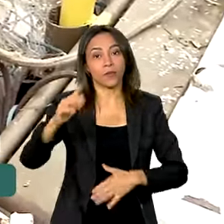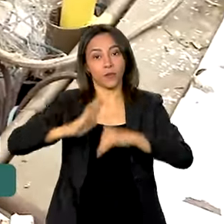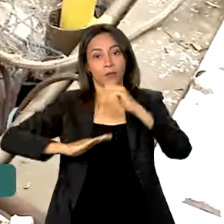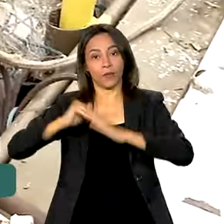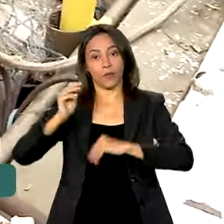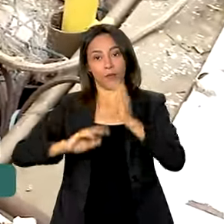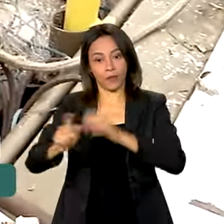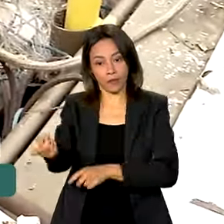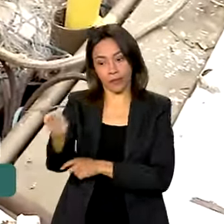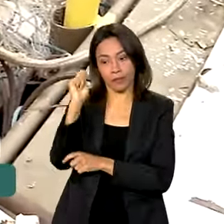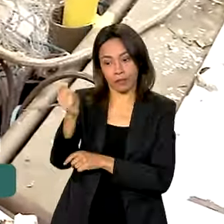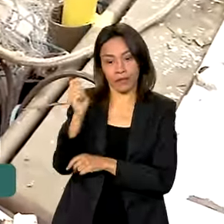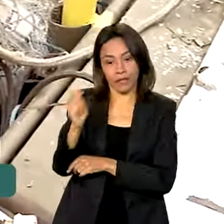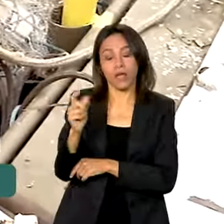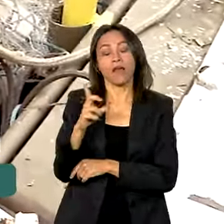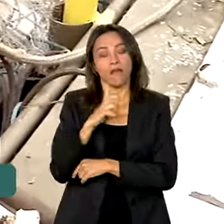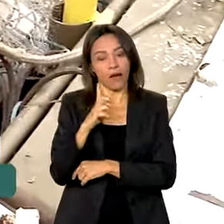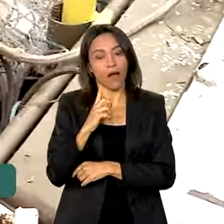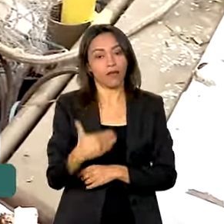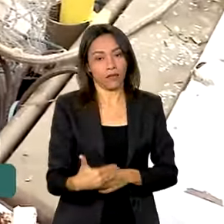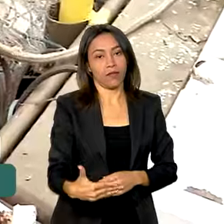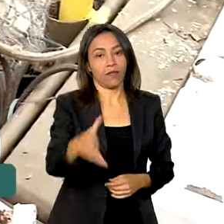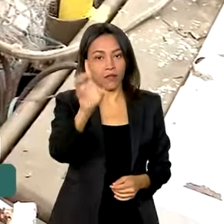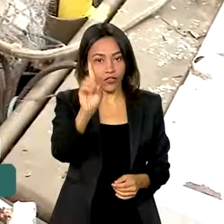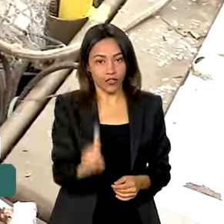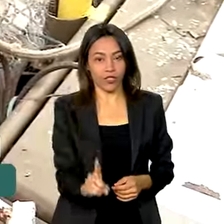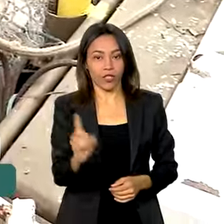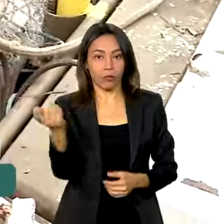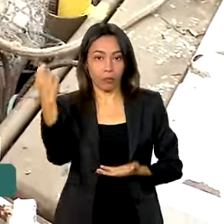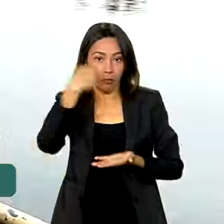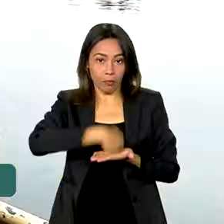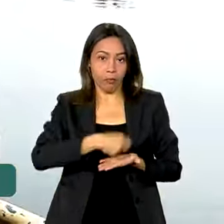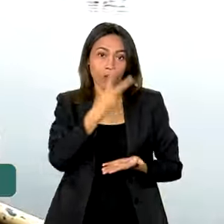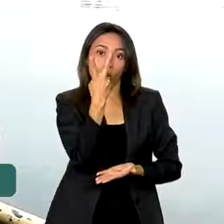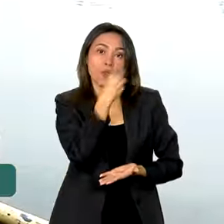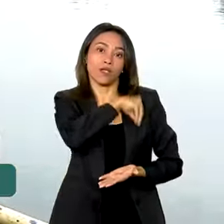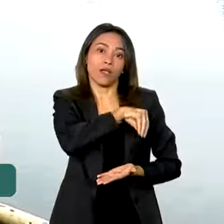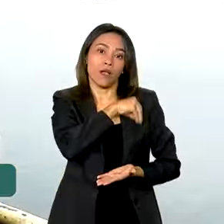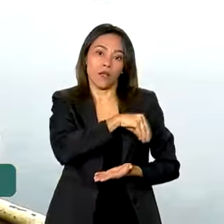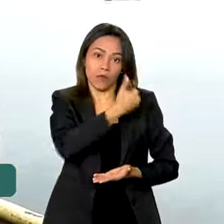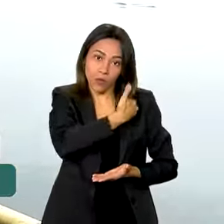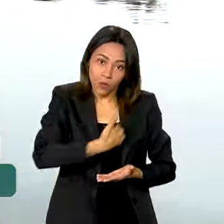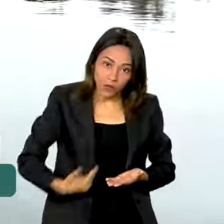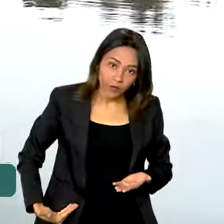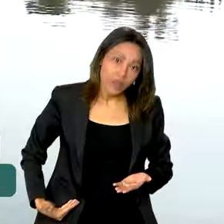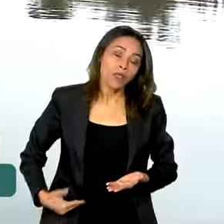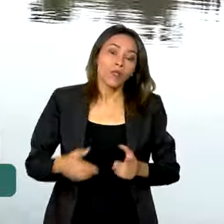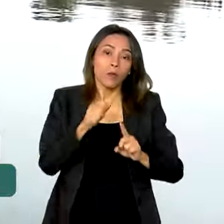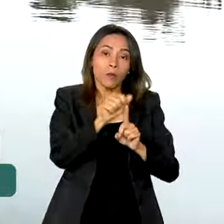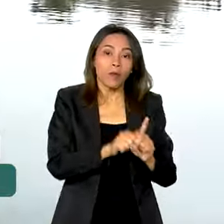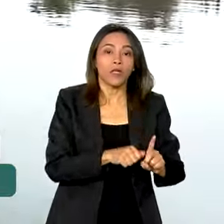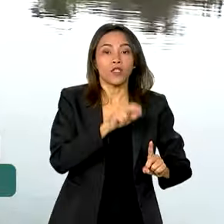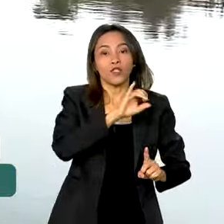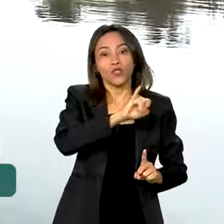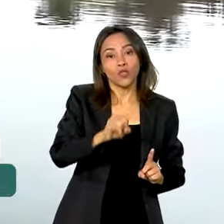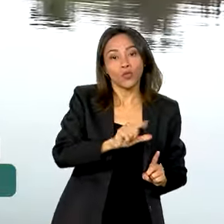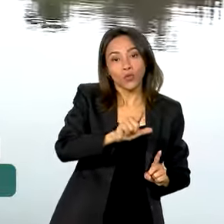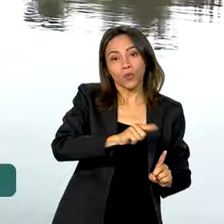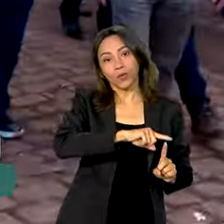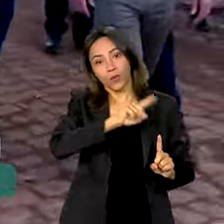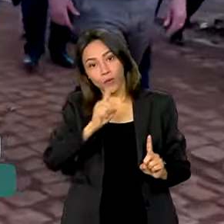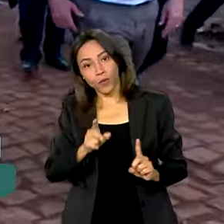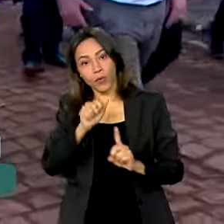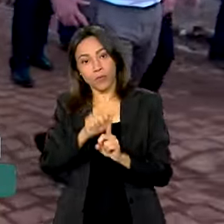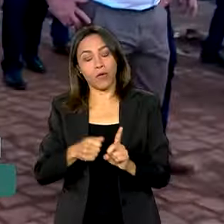chuvas no Estado terão direito ao pagamento de dois salários mínimos pelo governo federal nos meses de julho e agosto.